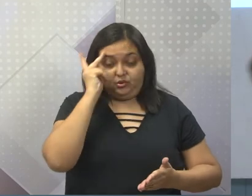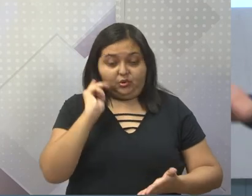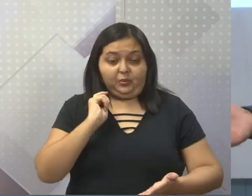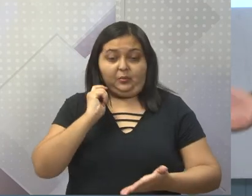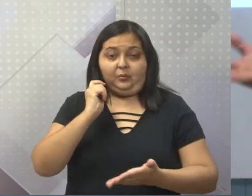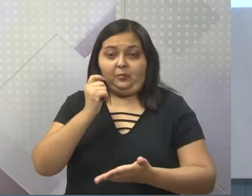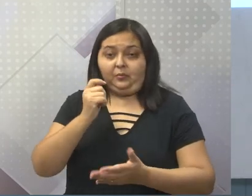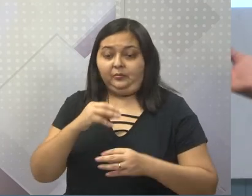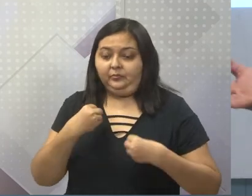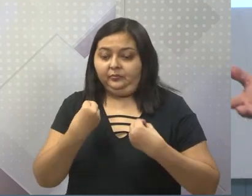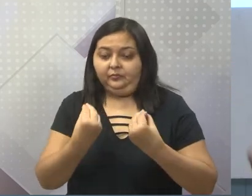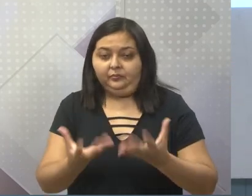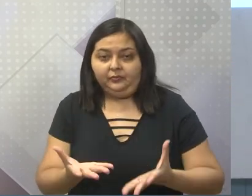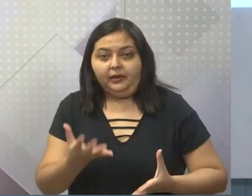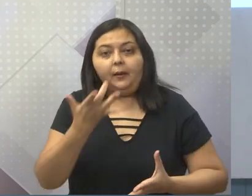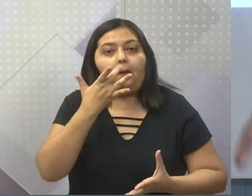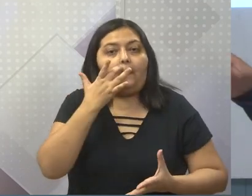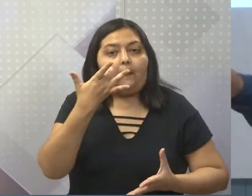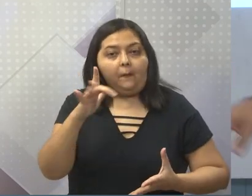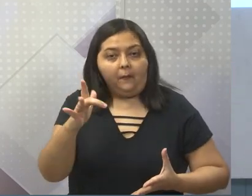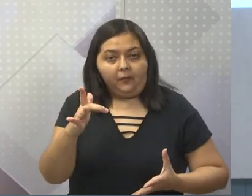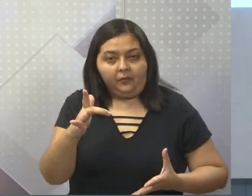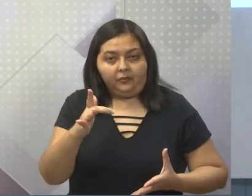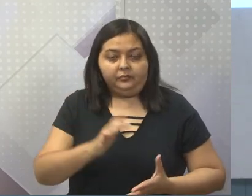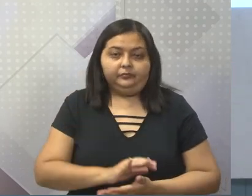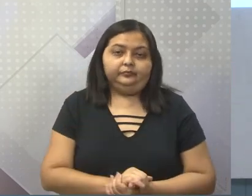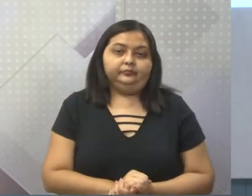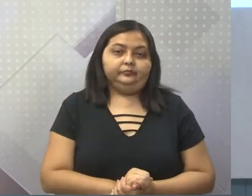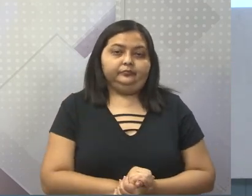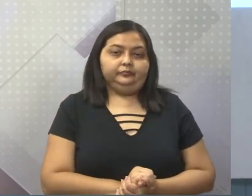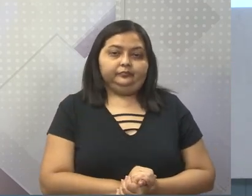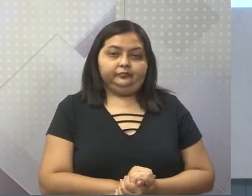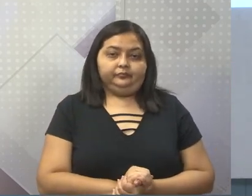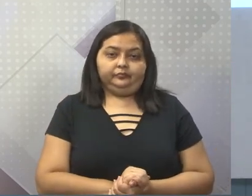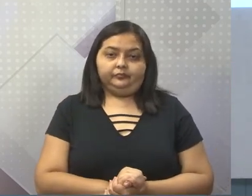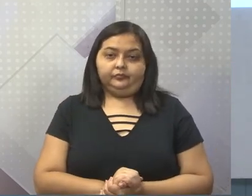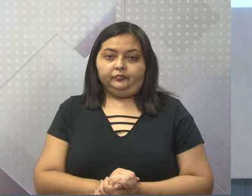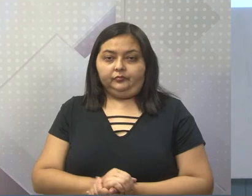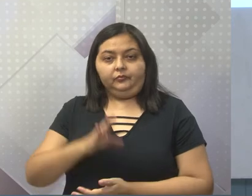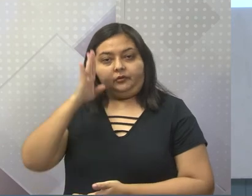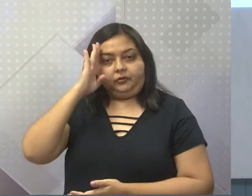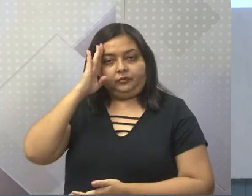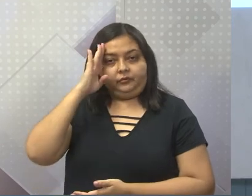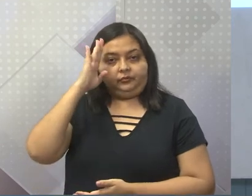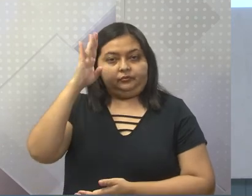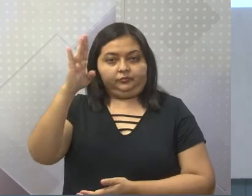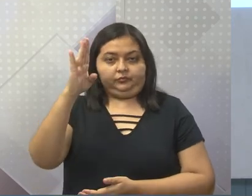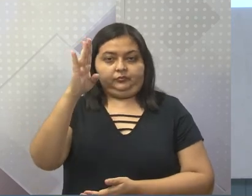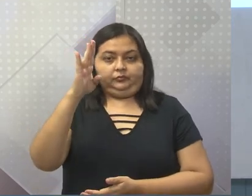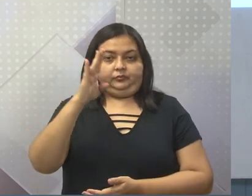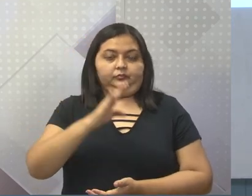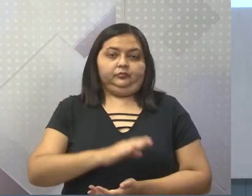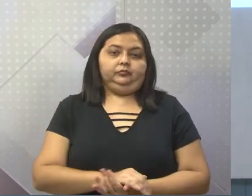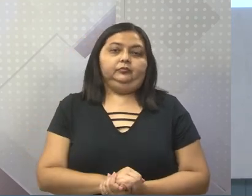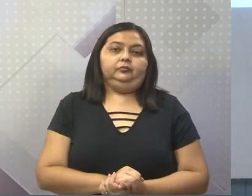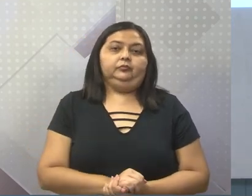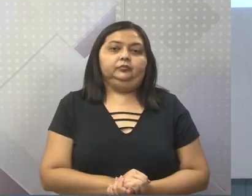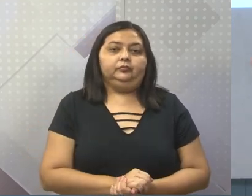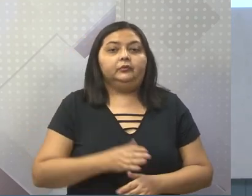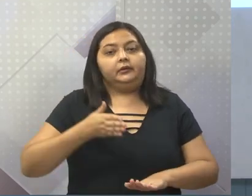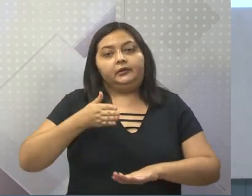a cidade toda ali no valor total, os, vamos dizer assim, os soldados, os dragões reais, eles